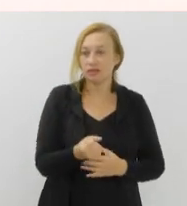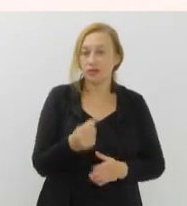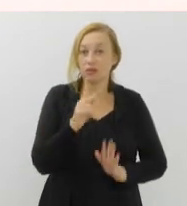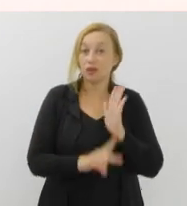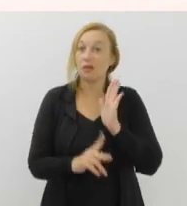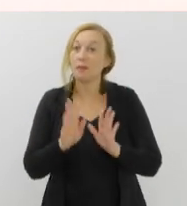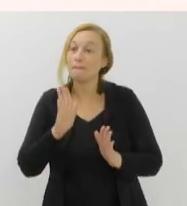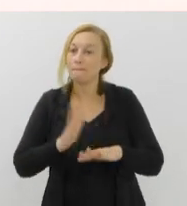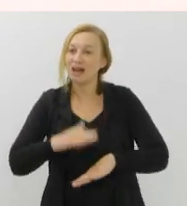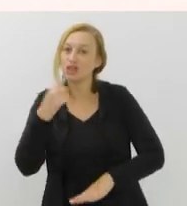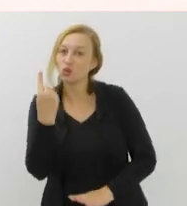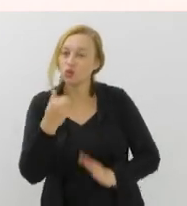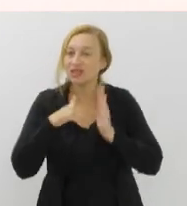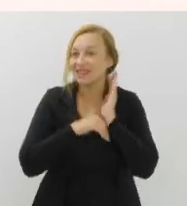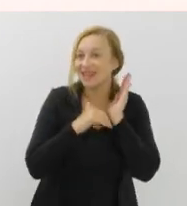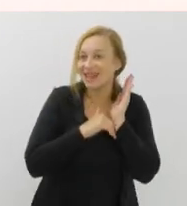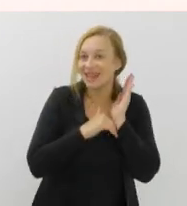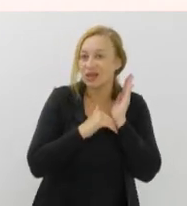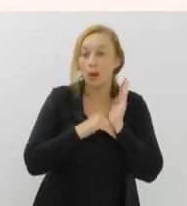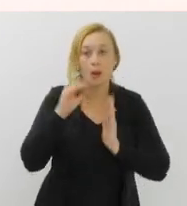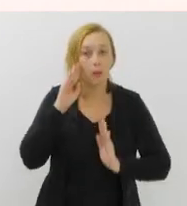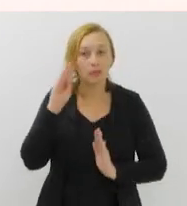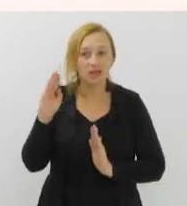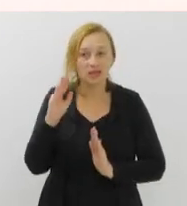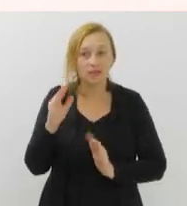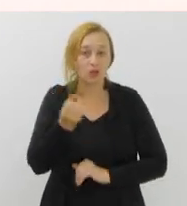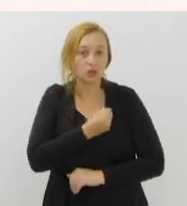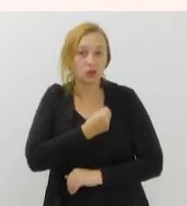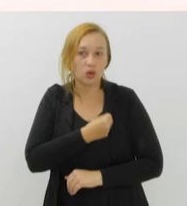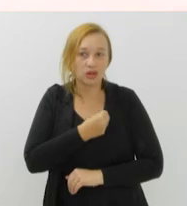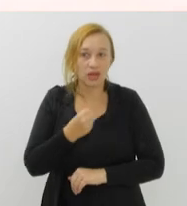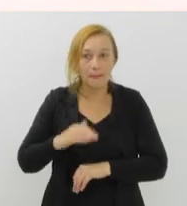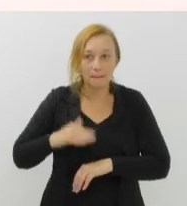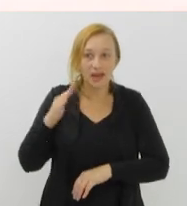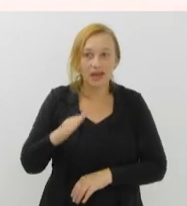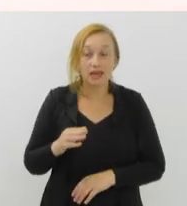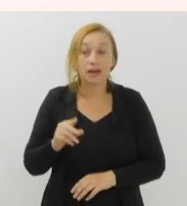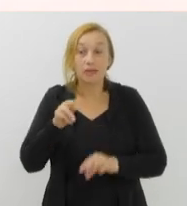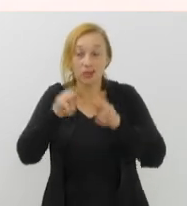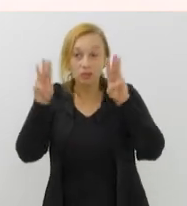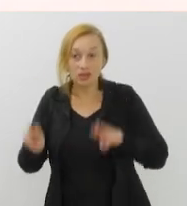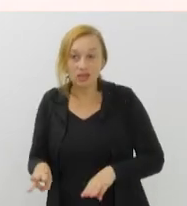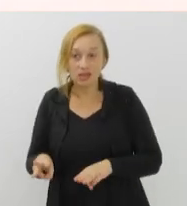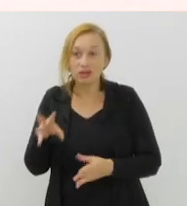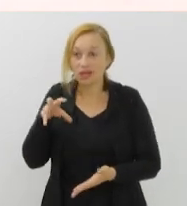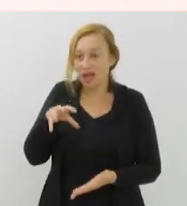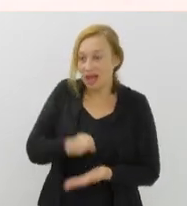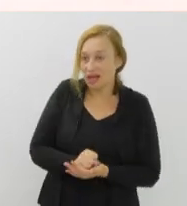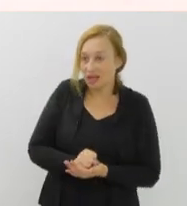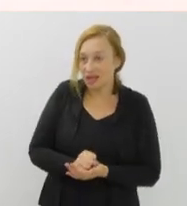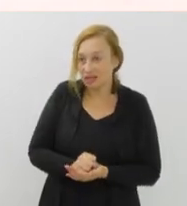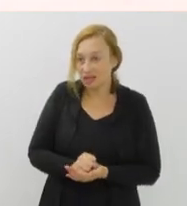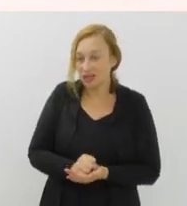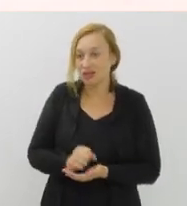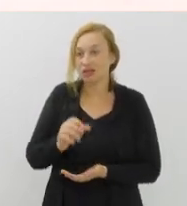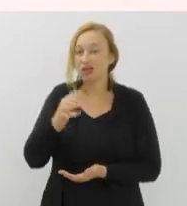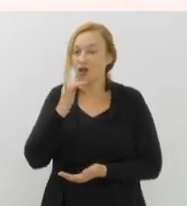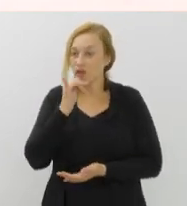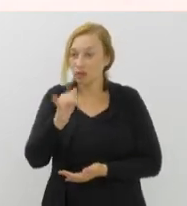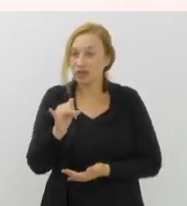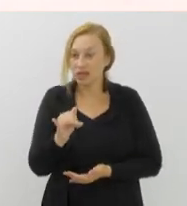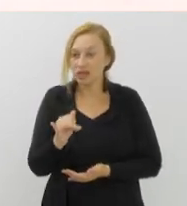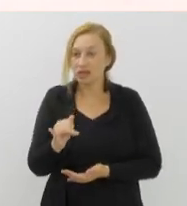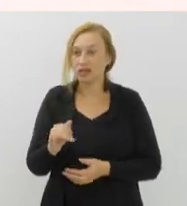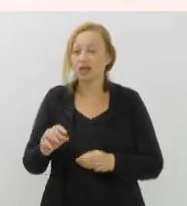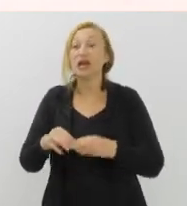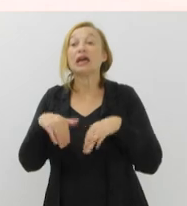segredinho. Um dos pontos da pontuação geral é para aquele museu que está cadastrado no Cadastro Fluminense de Museus. Então,